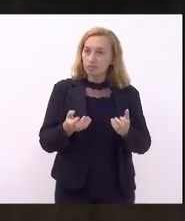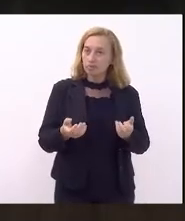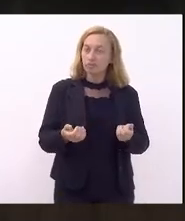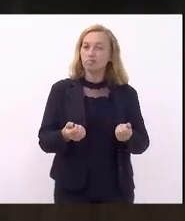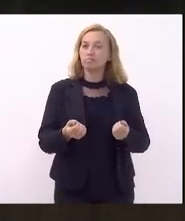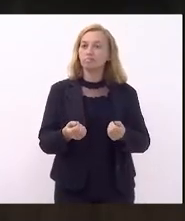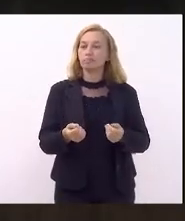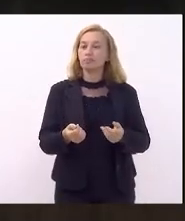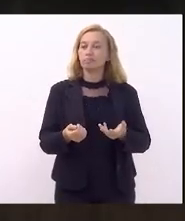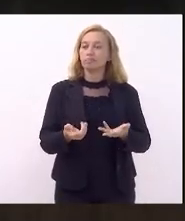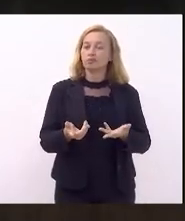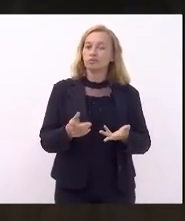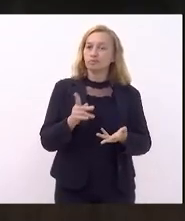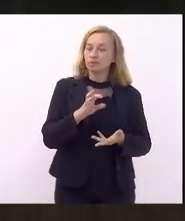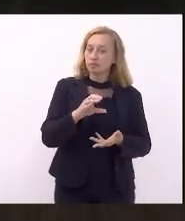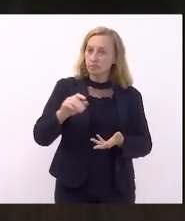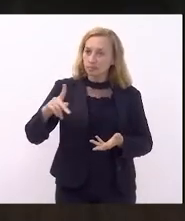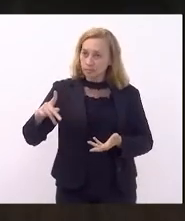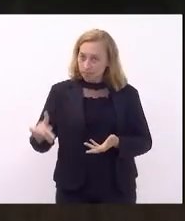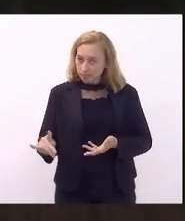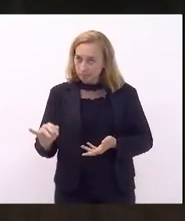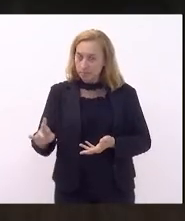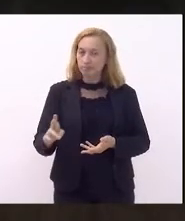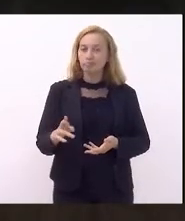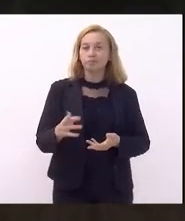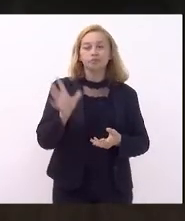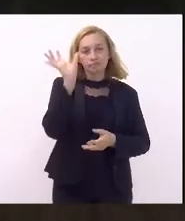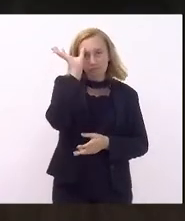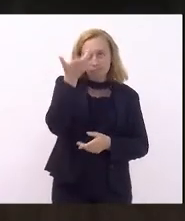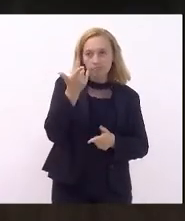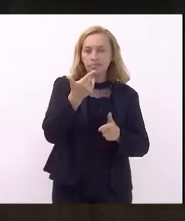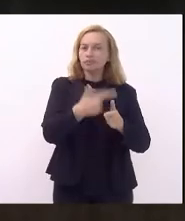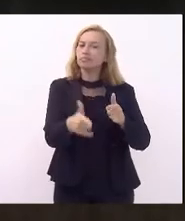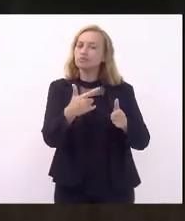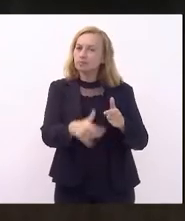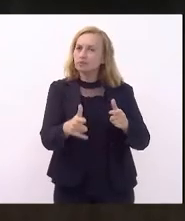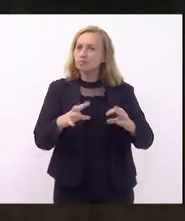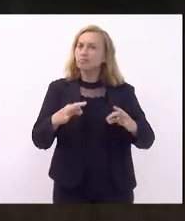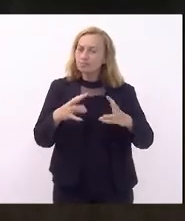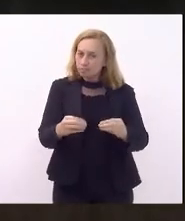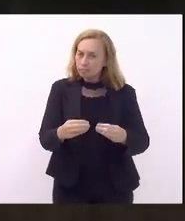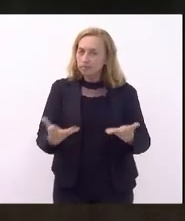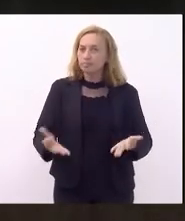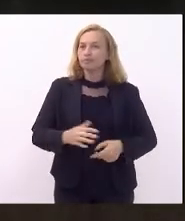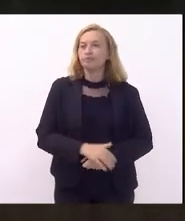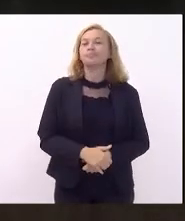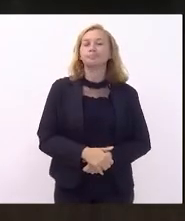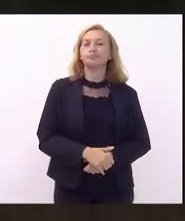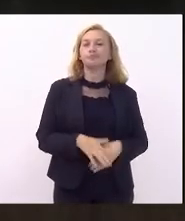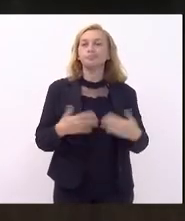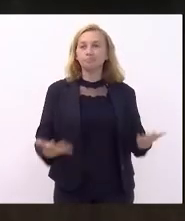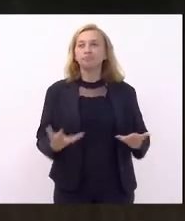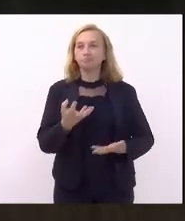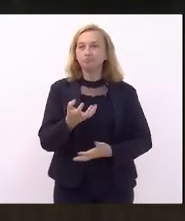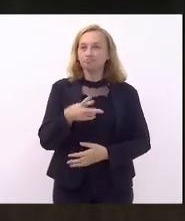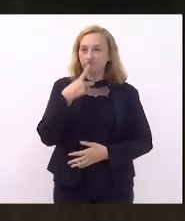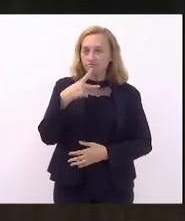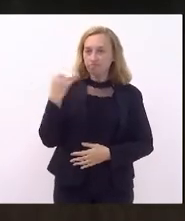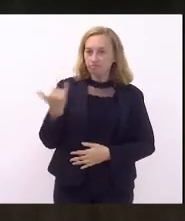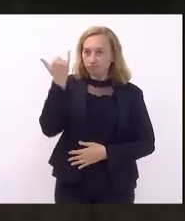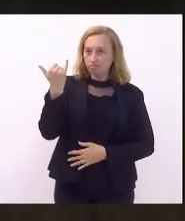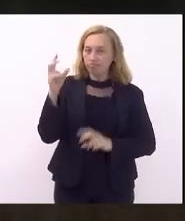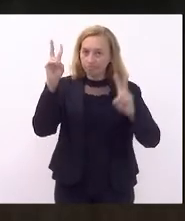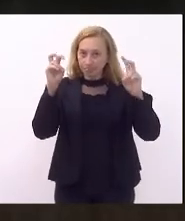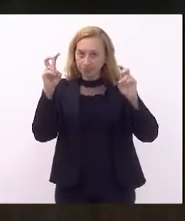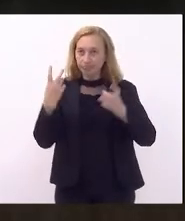buscam a CASC para resolver controvérsias, imbrólios, enfim, litígios. Então, eu queria dizer da importância da matéria, ela